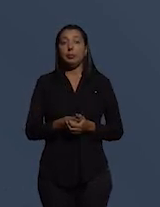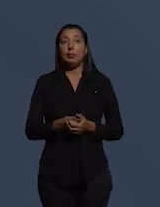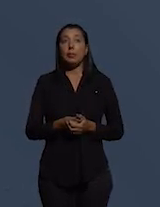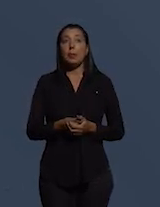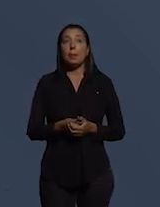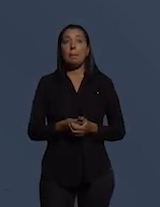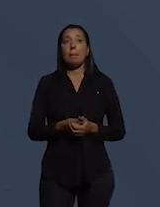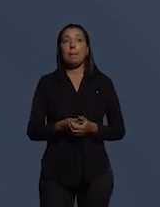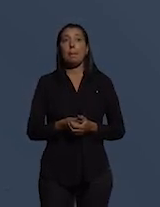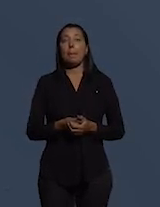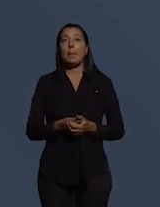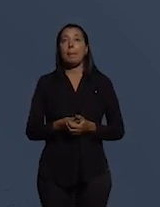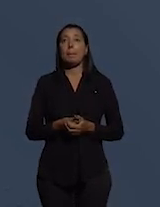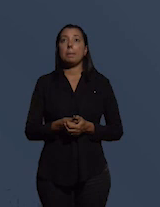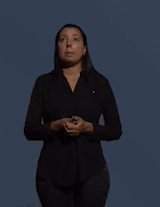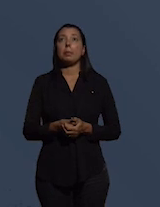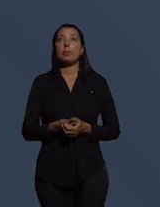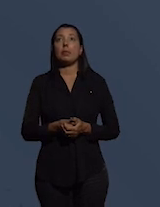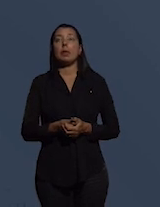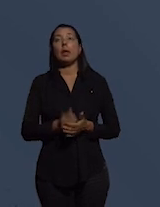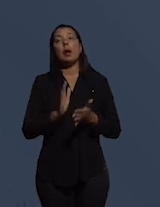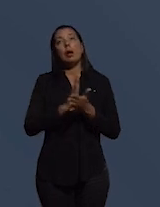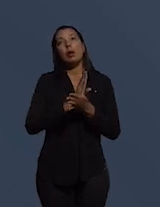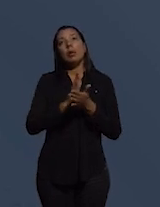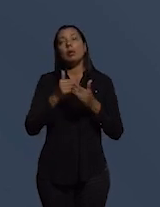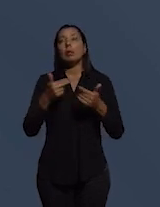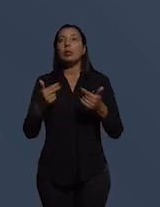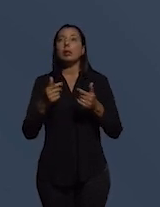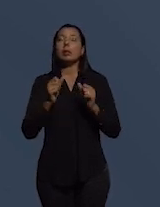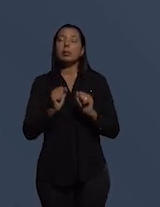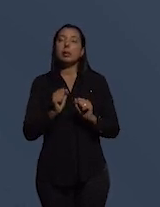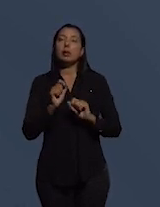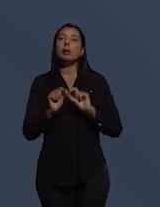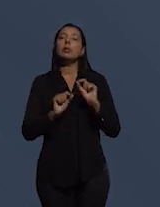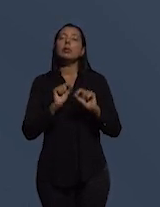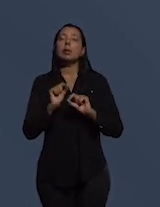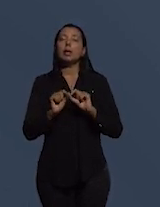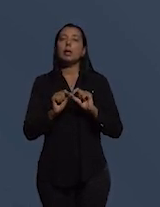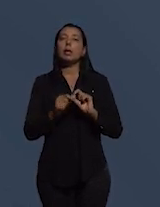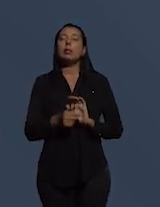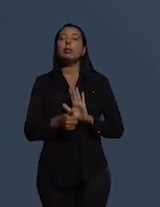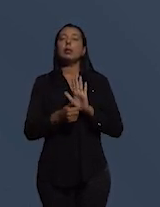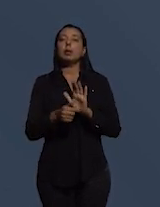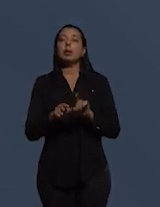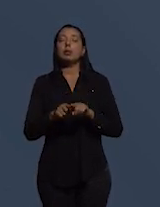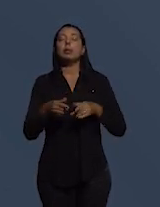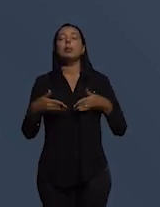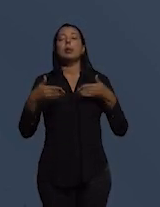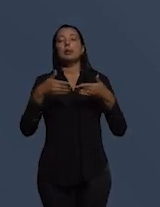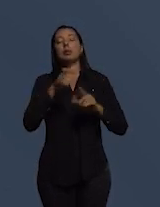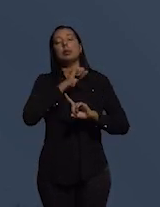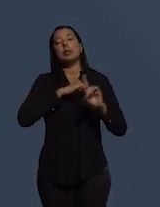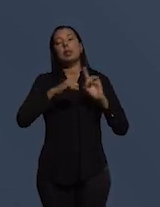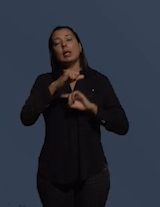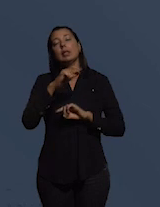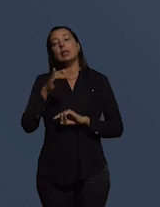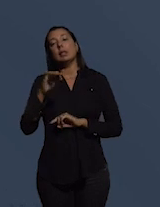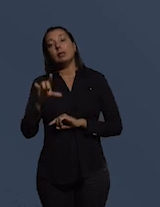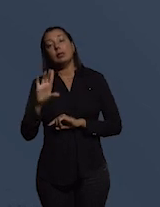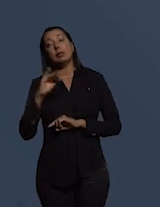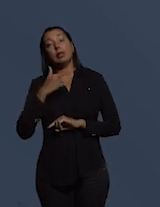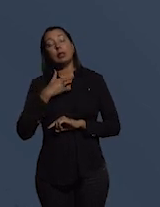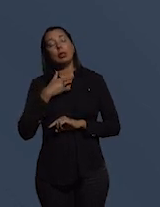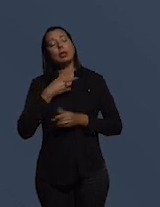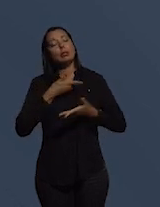aqui são alguns fatores que possibilitam a transparência e a participação da sociedade civil o que nós